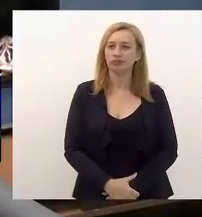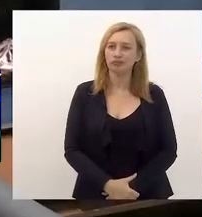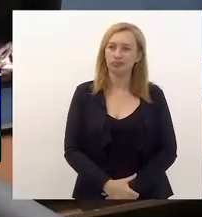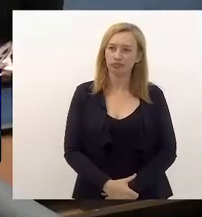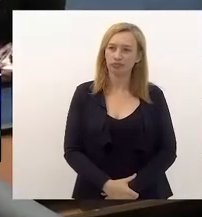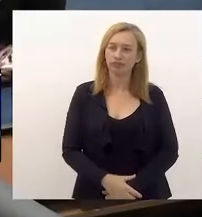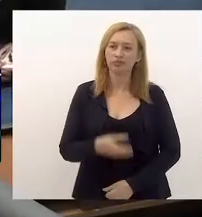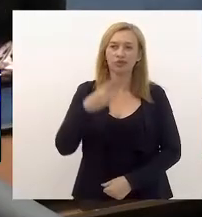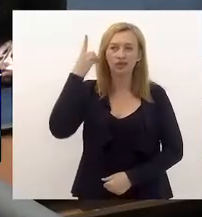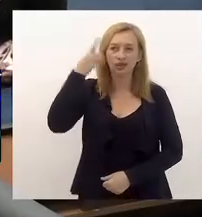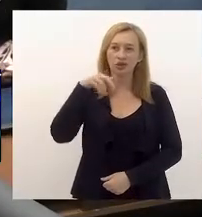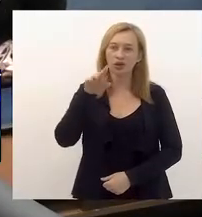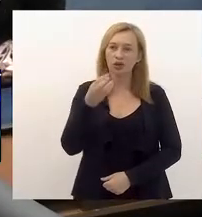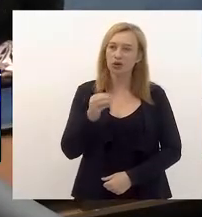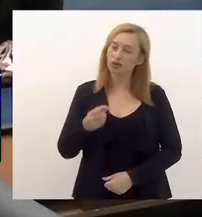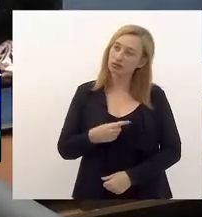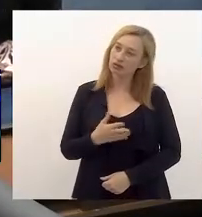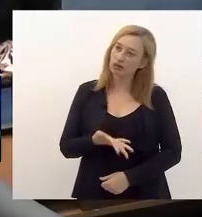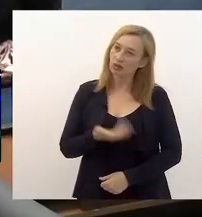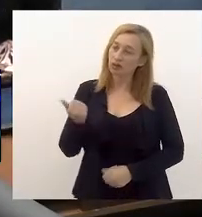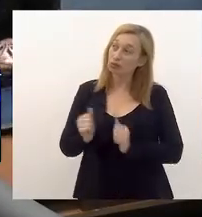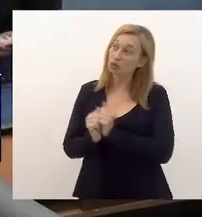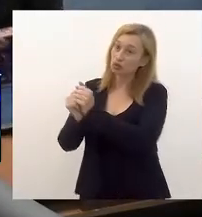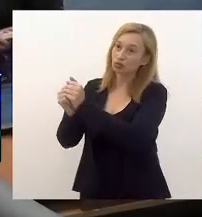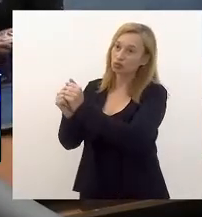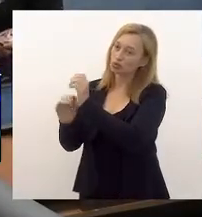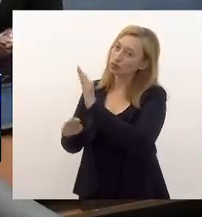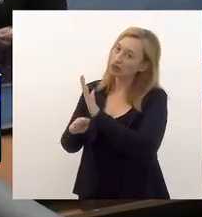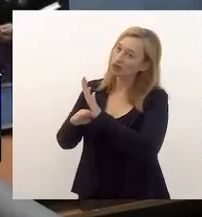Deputado Eurico, vamos subir o elevador.